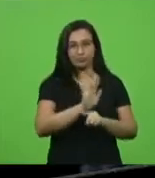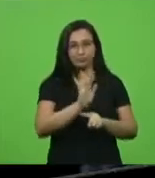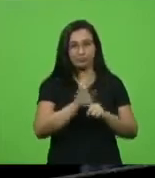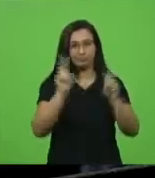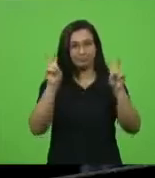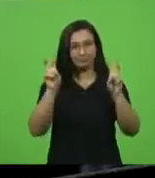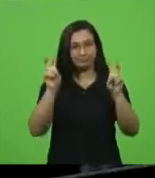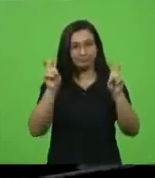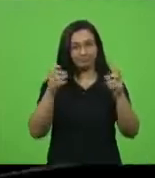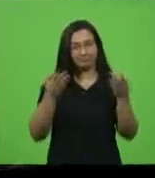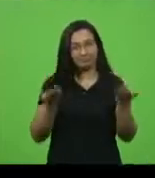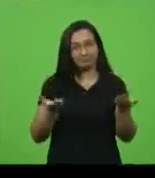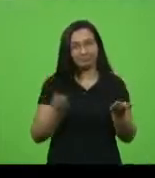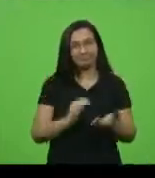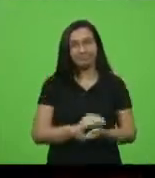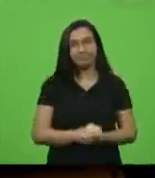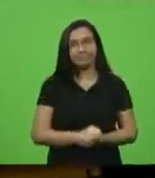senhor presidente.